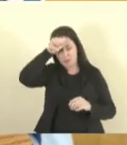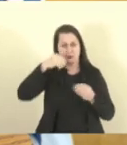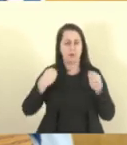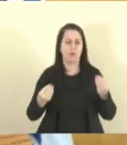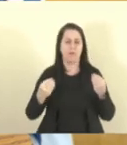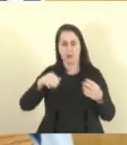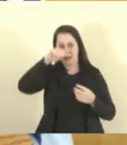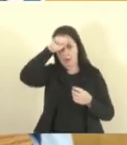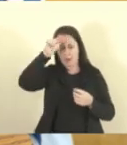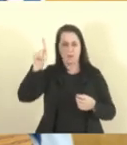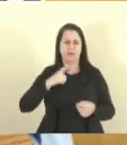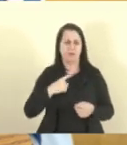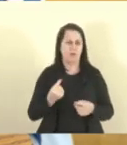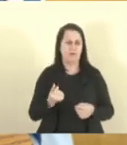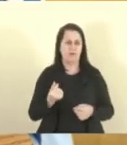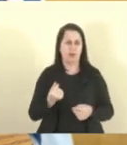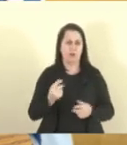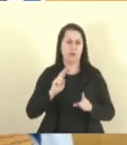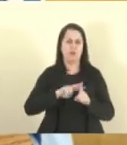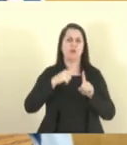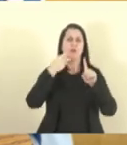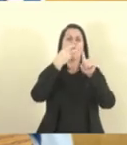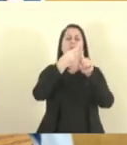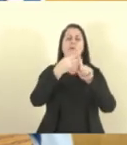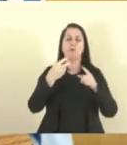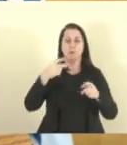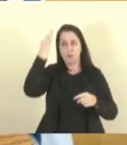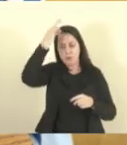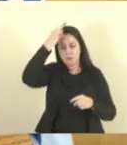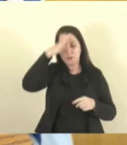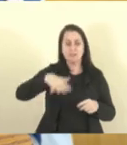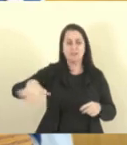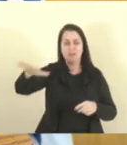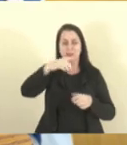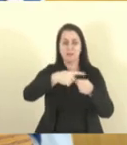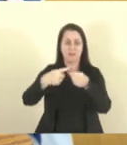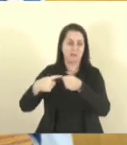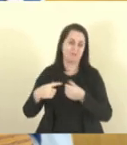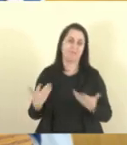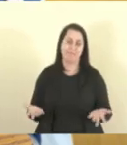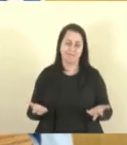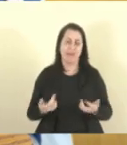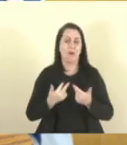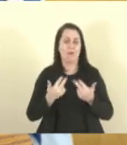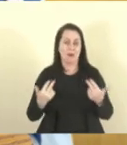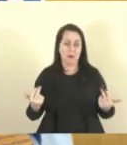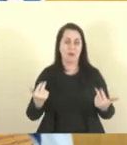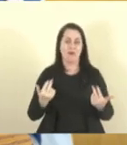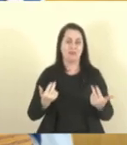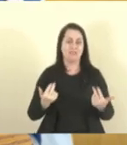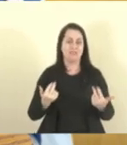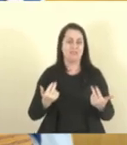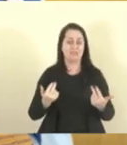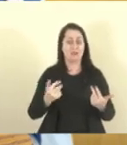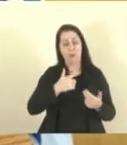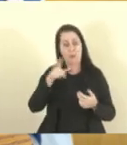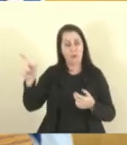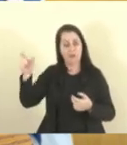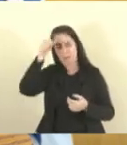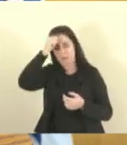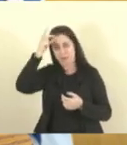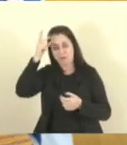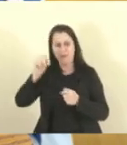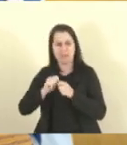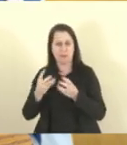um custo do dobro da média do Estado. Alguma coisa. Ou as demais prefeituras estão fazendo de muito